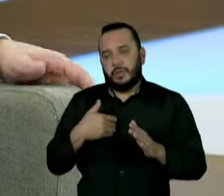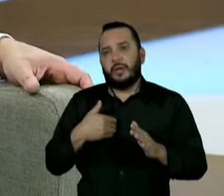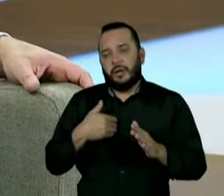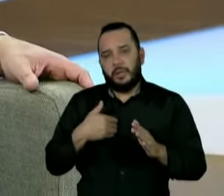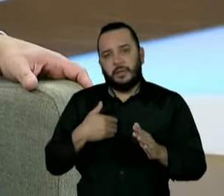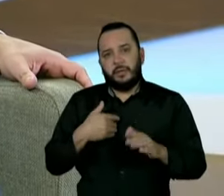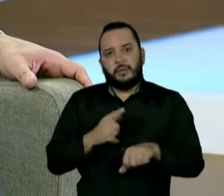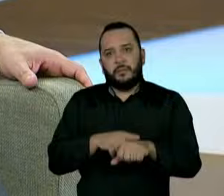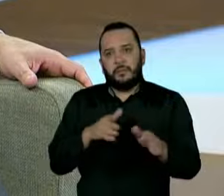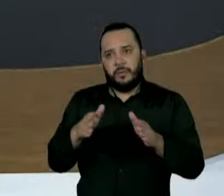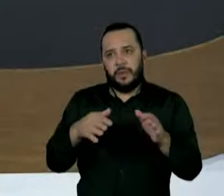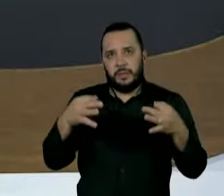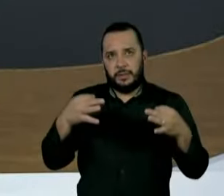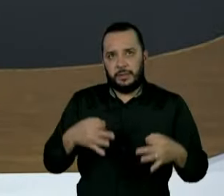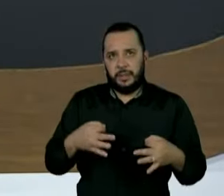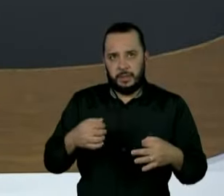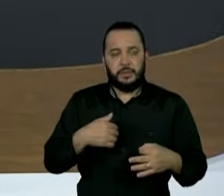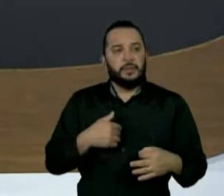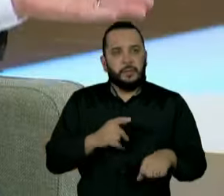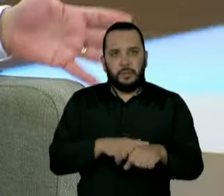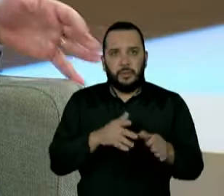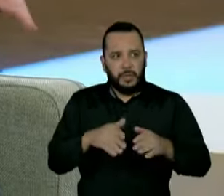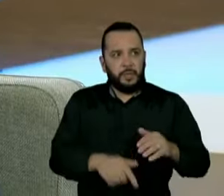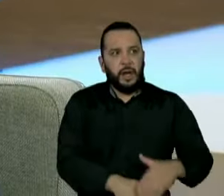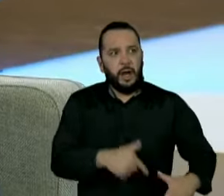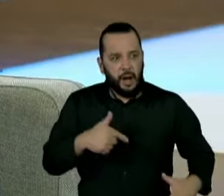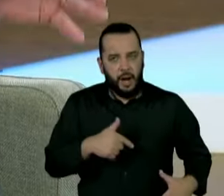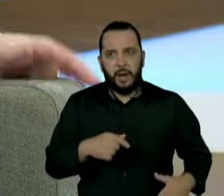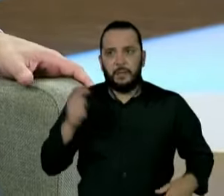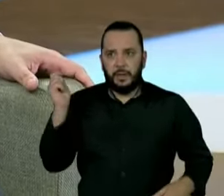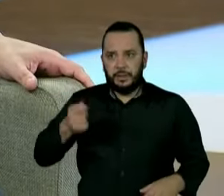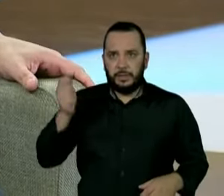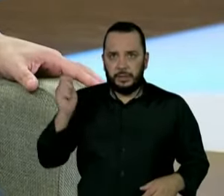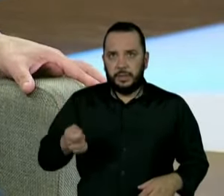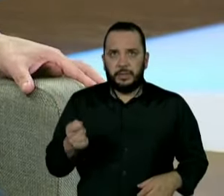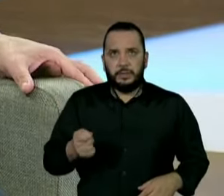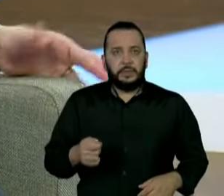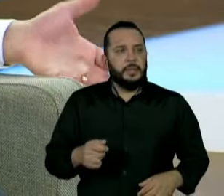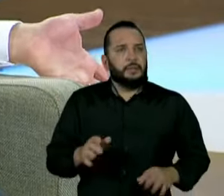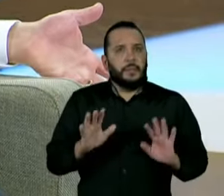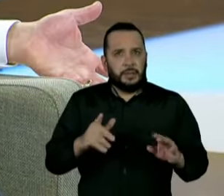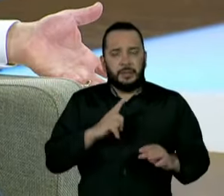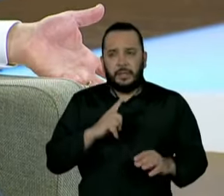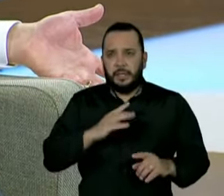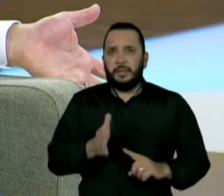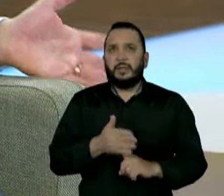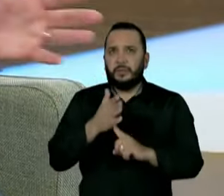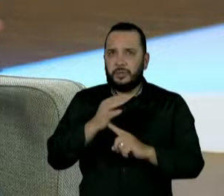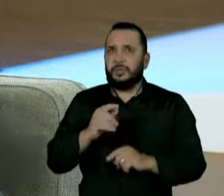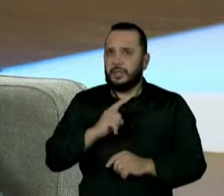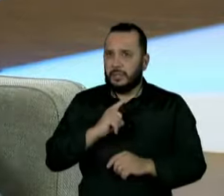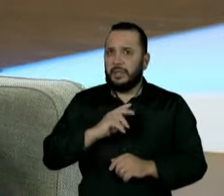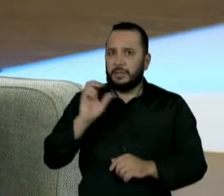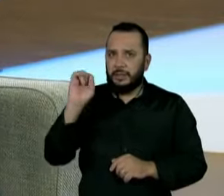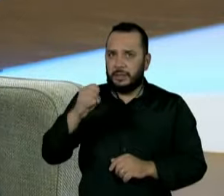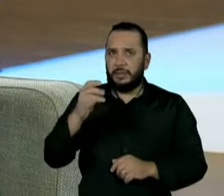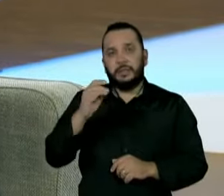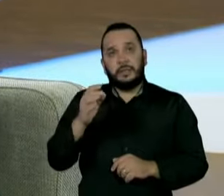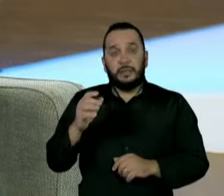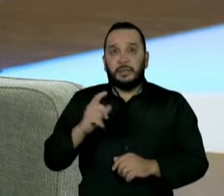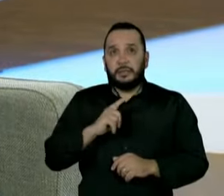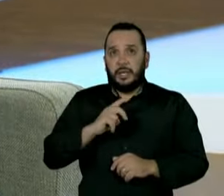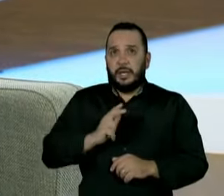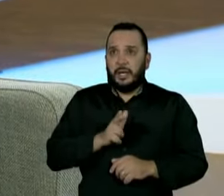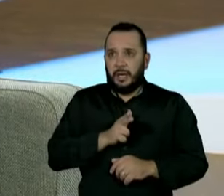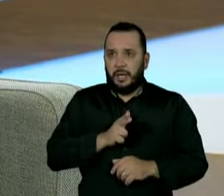civis. Que são as armas e os cacetetes. As armas, os cacetetes, claro, quando já se opou se existe essa tecnologia? Claro que existe, claro, porque se você tem uma